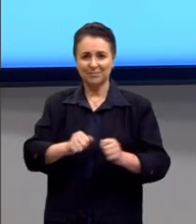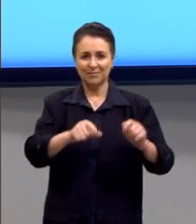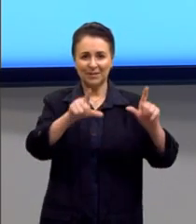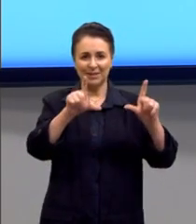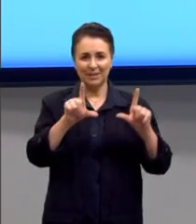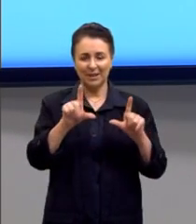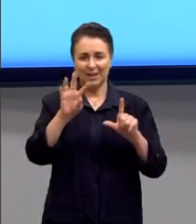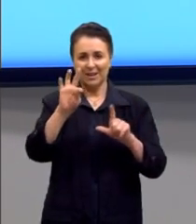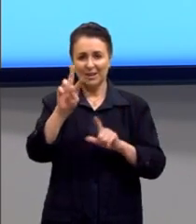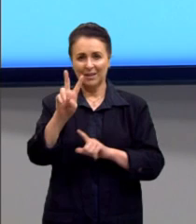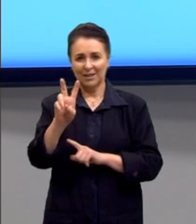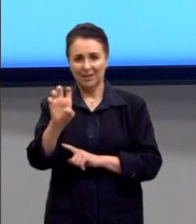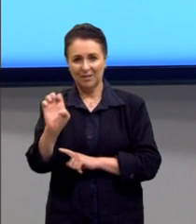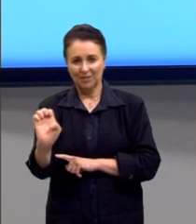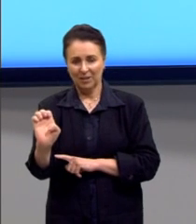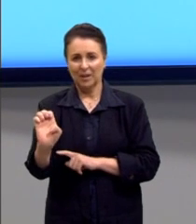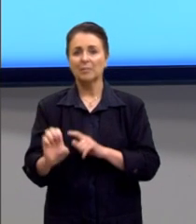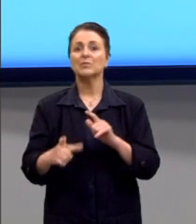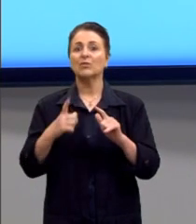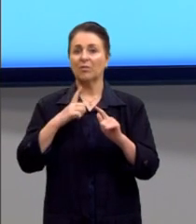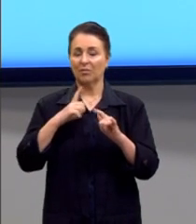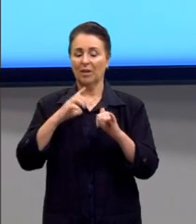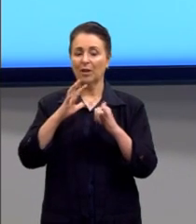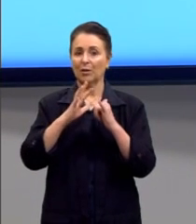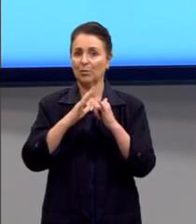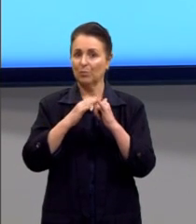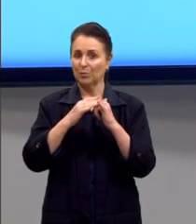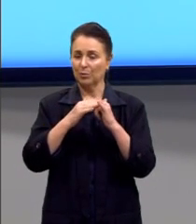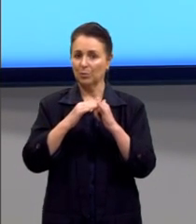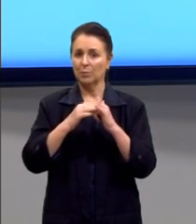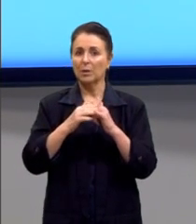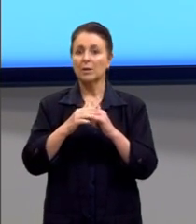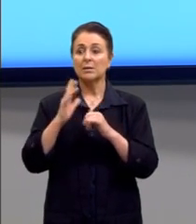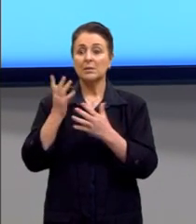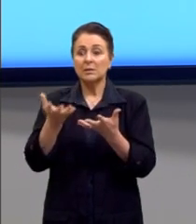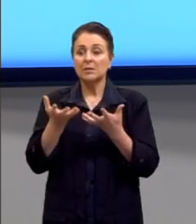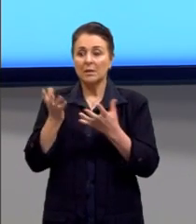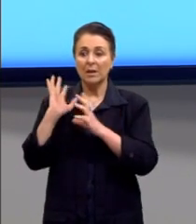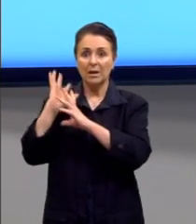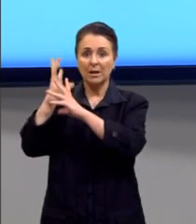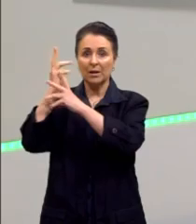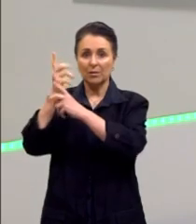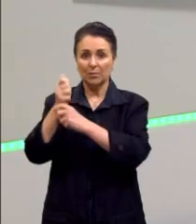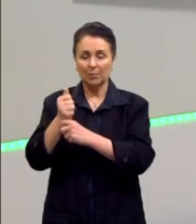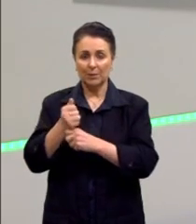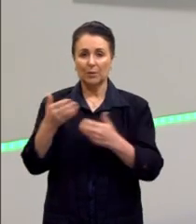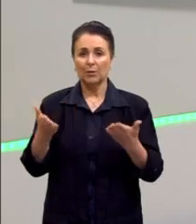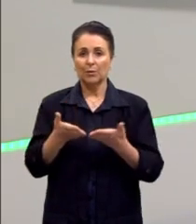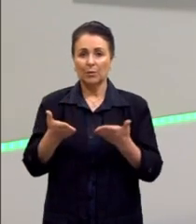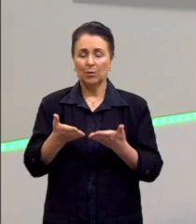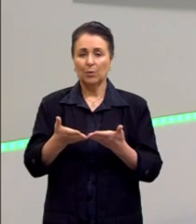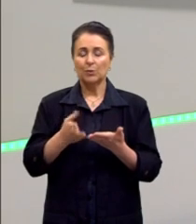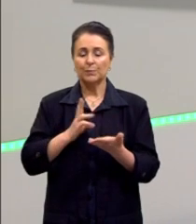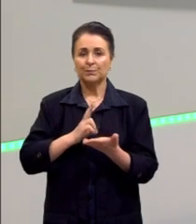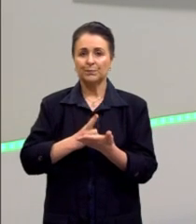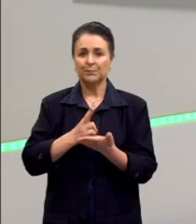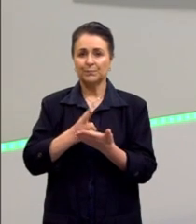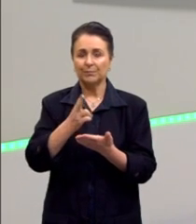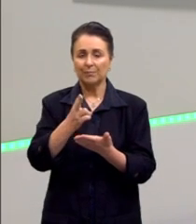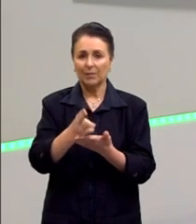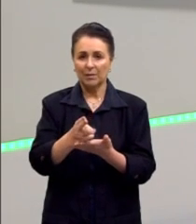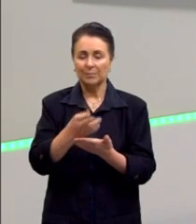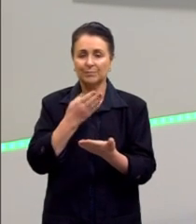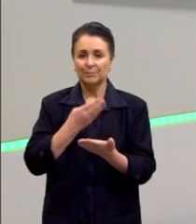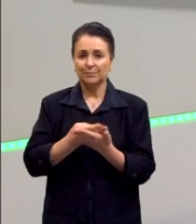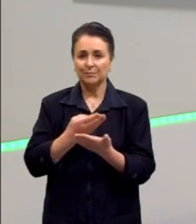disponíveis para vocês no YouTube, se precisarem dar uma retomada. Então, hoje nós vamos continuar aí as